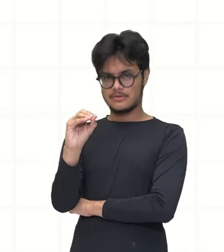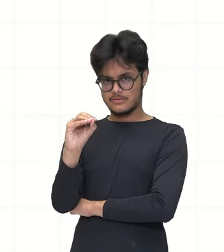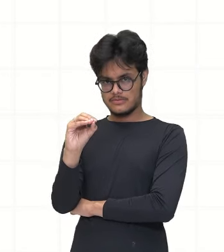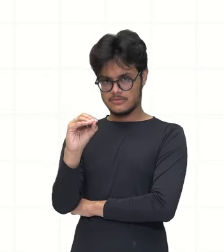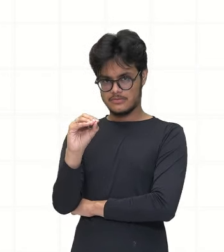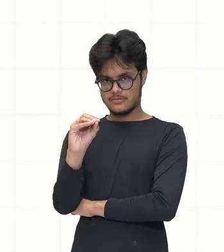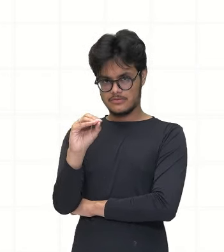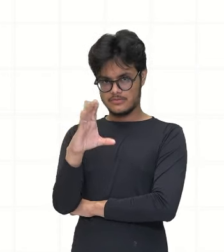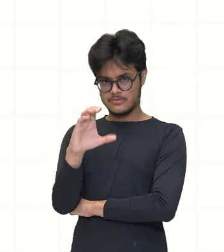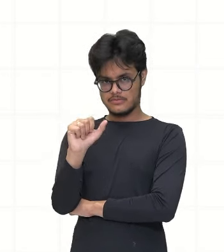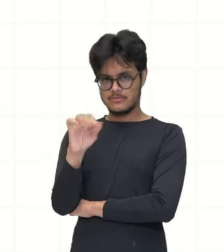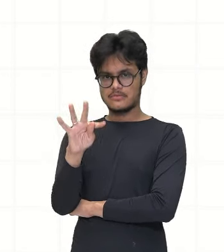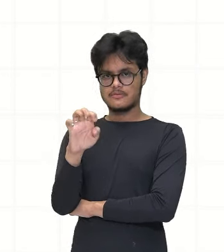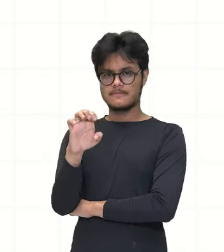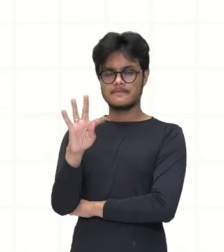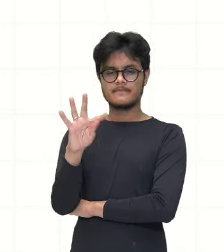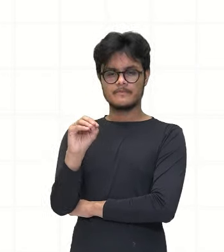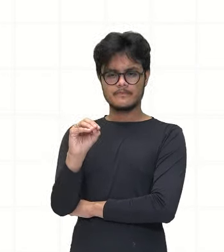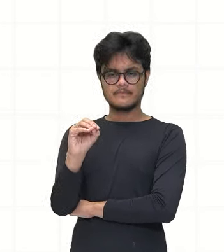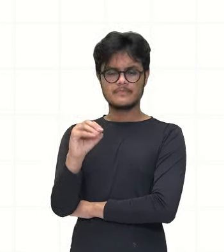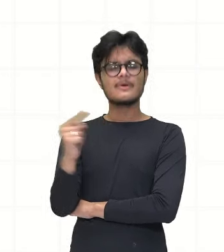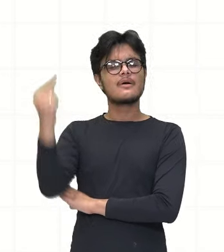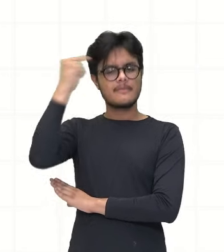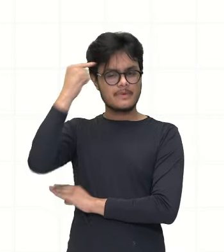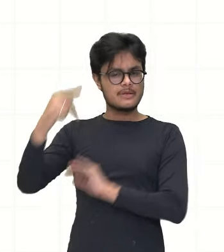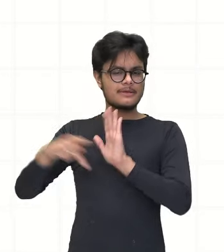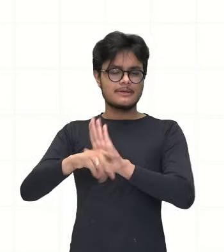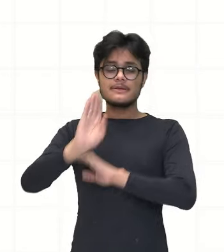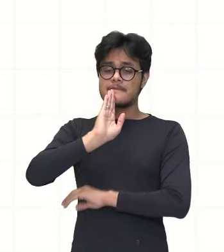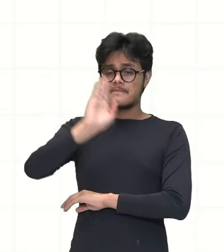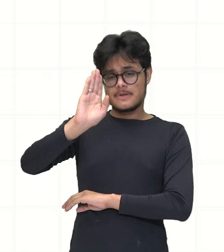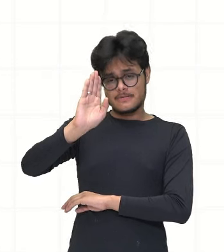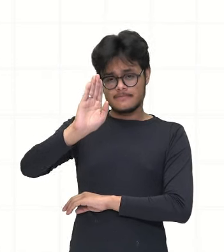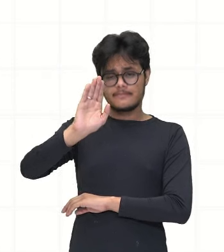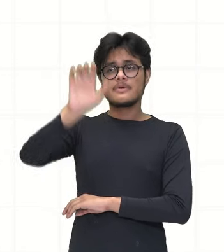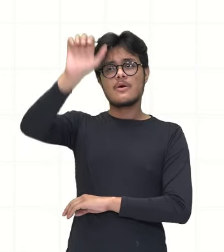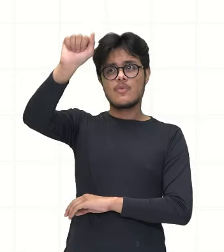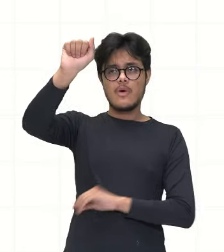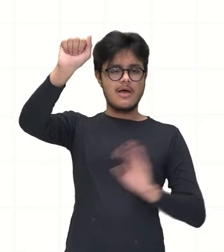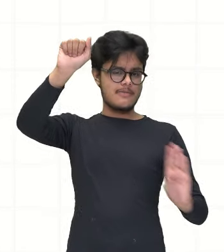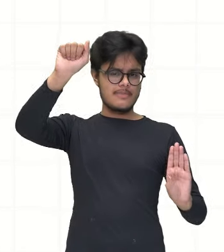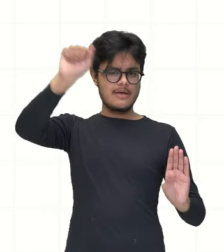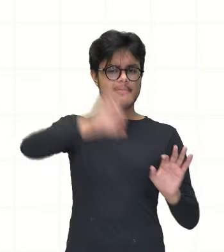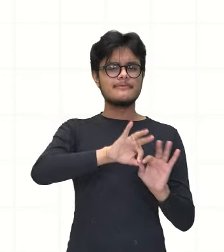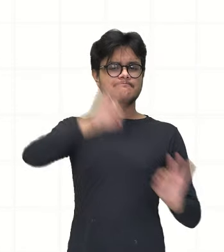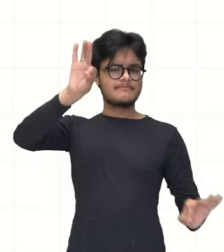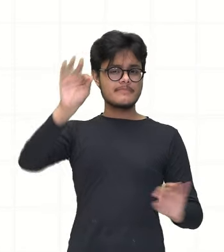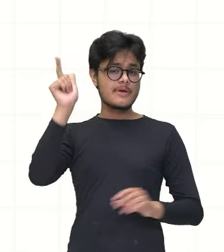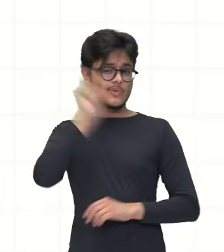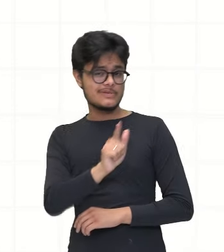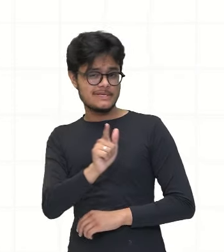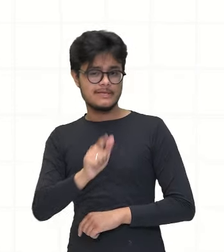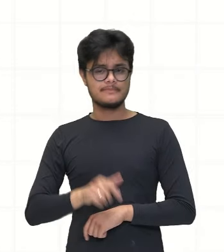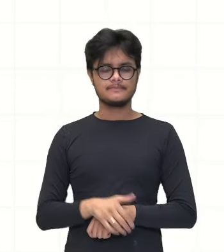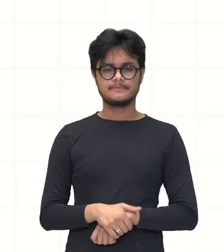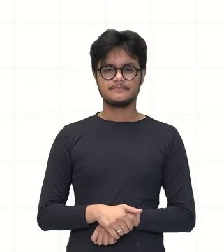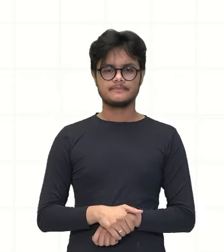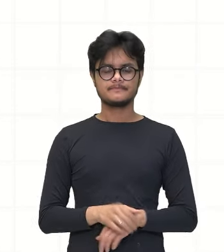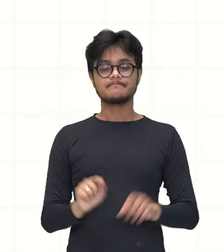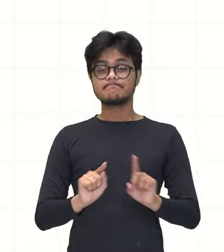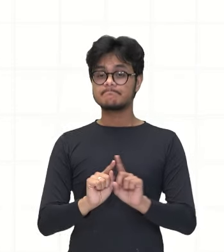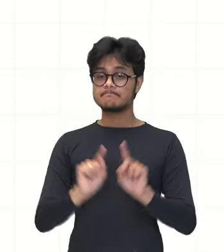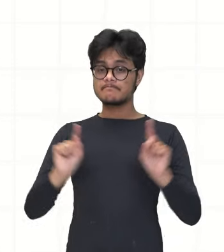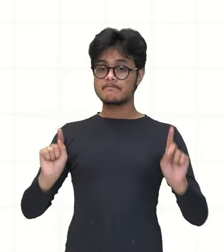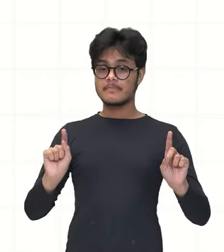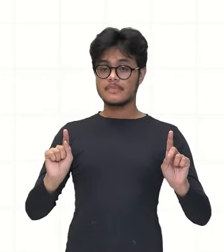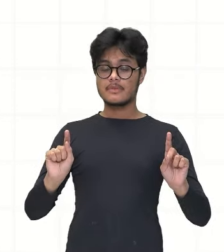né? Então, essa é a ideia, né? Da distância entre os pontos A e B, né? Mas,